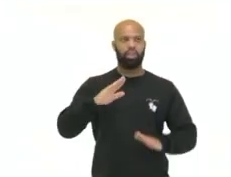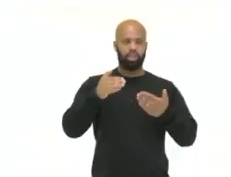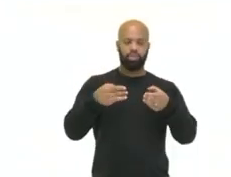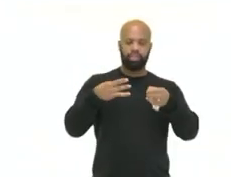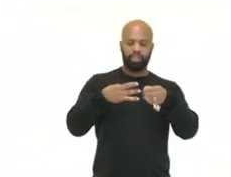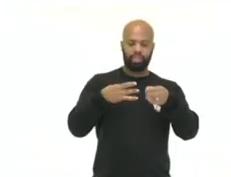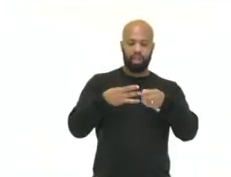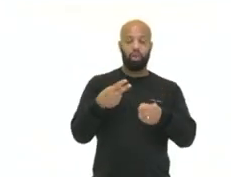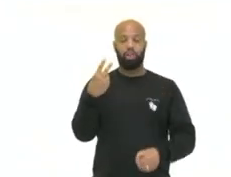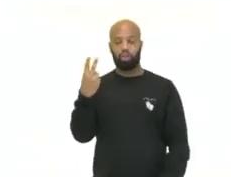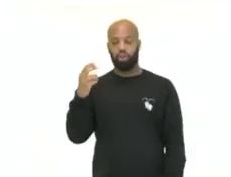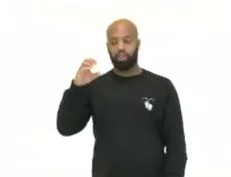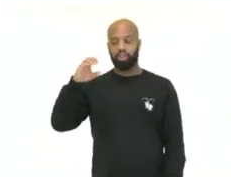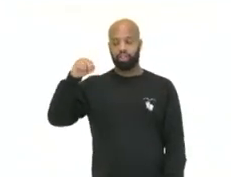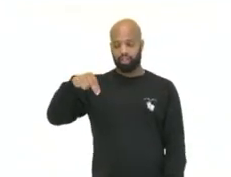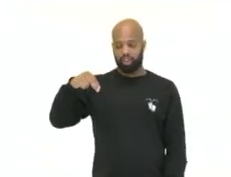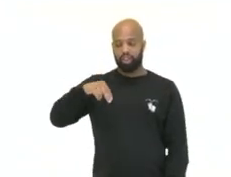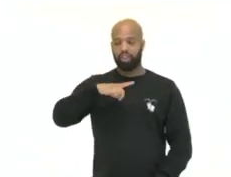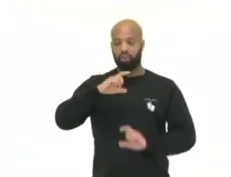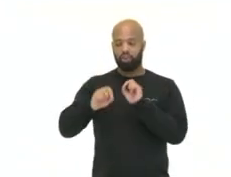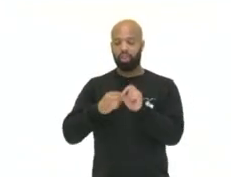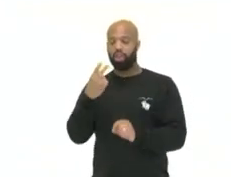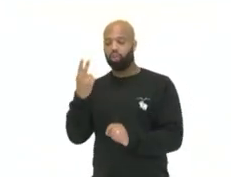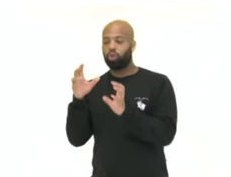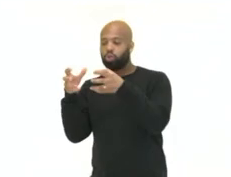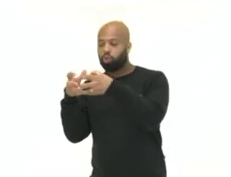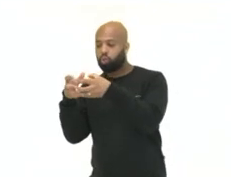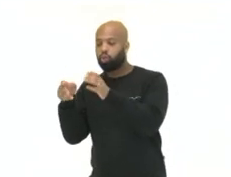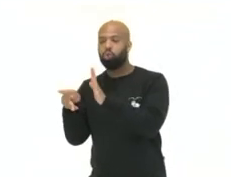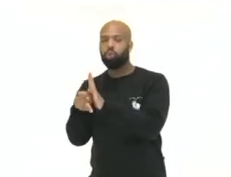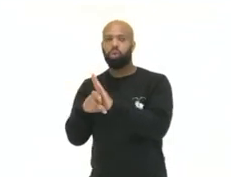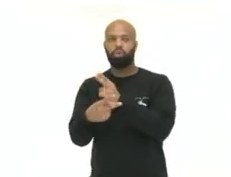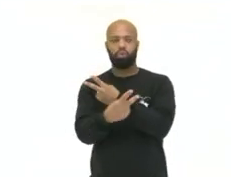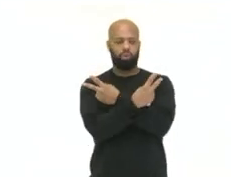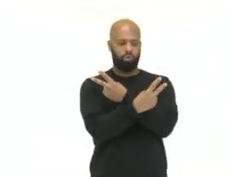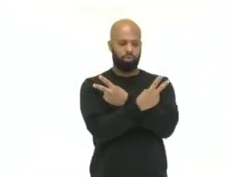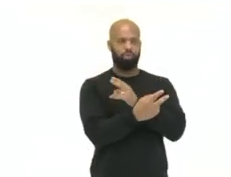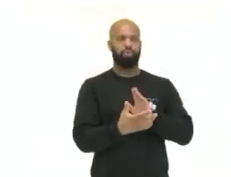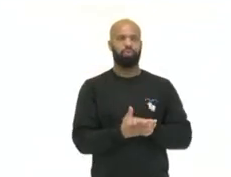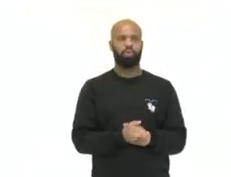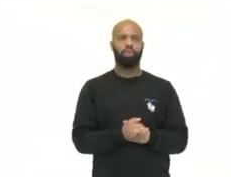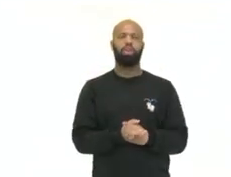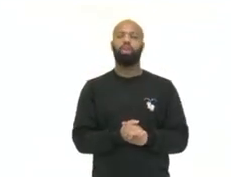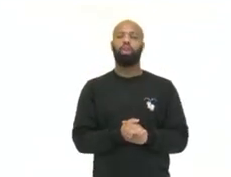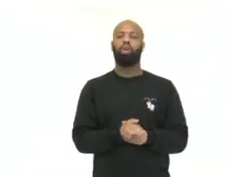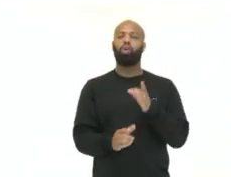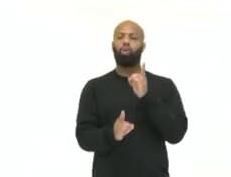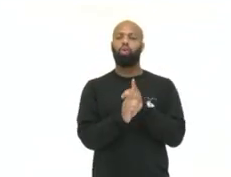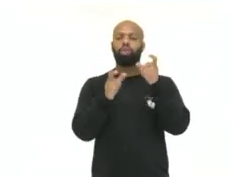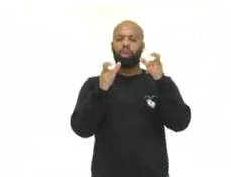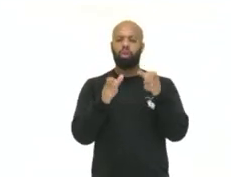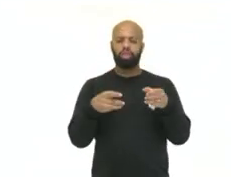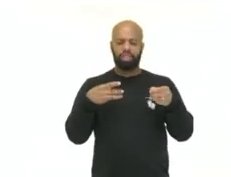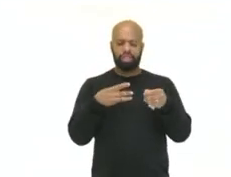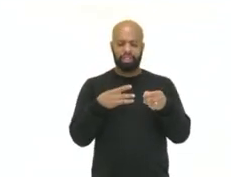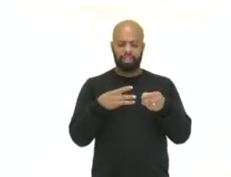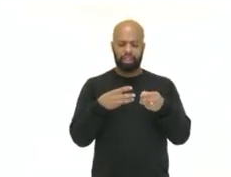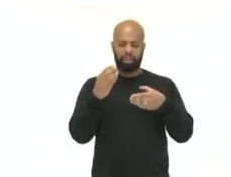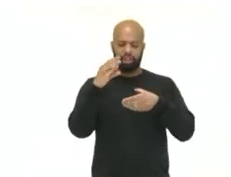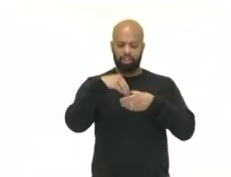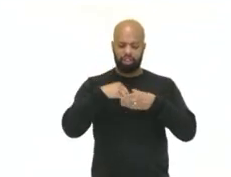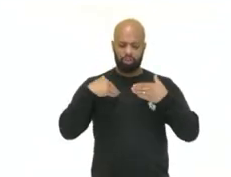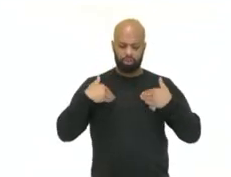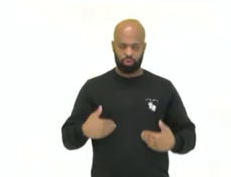complexos de cromossomo, que nós chamamos de 2N, que é encontrada nas células do nosso organismo